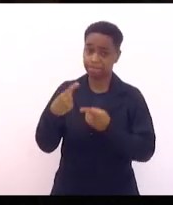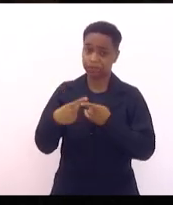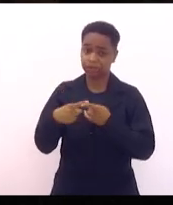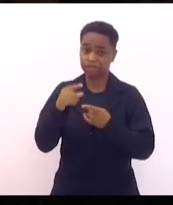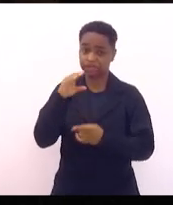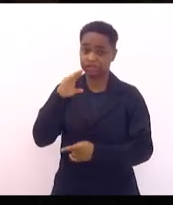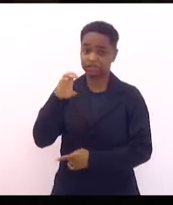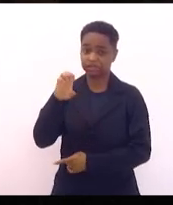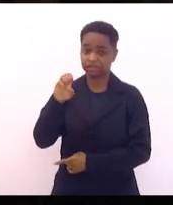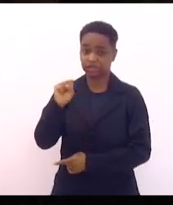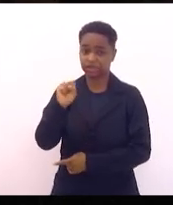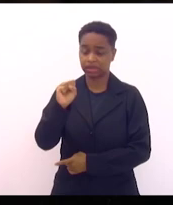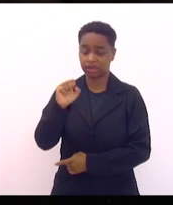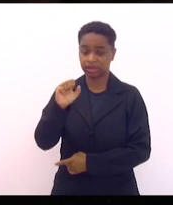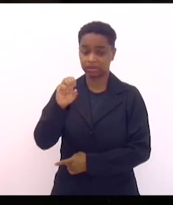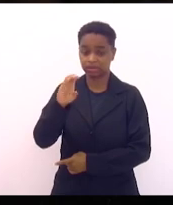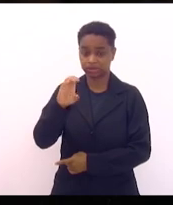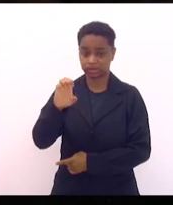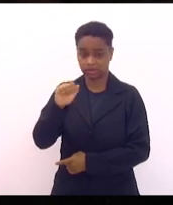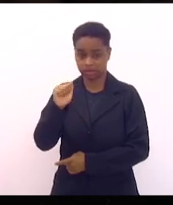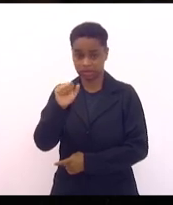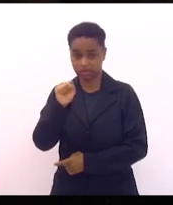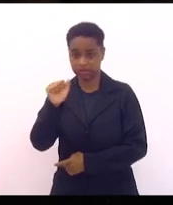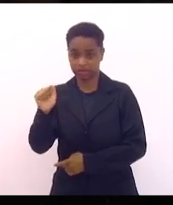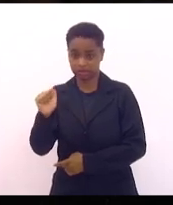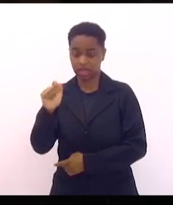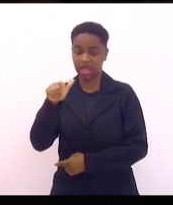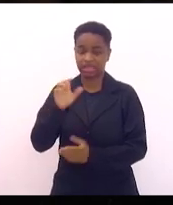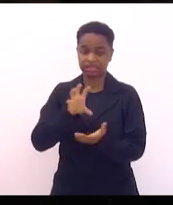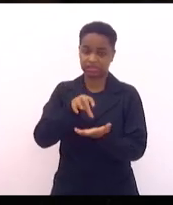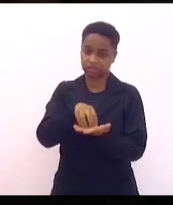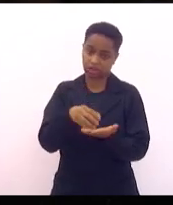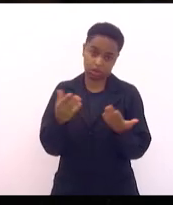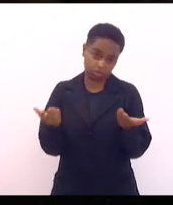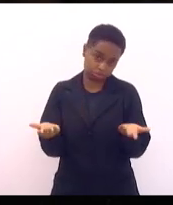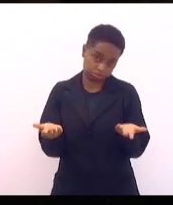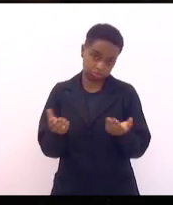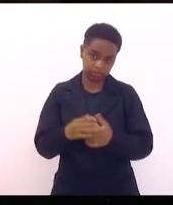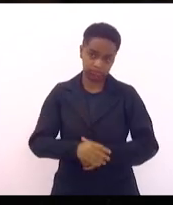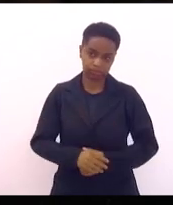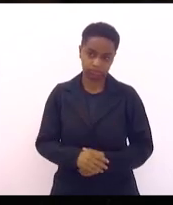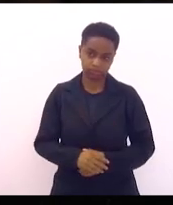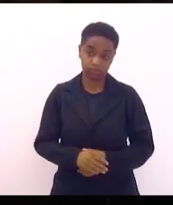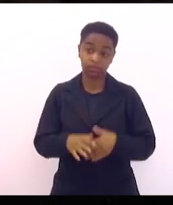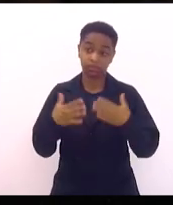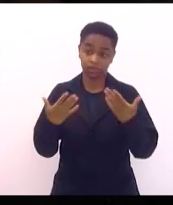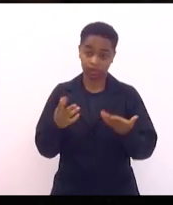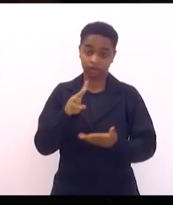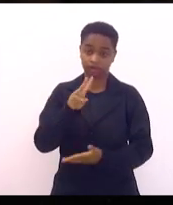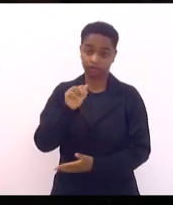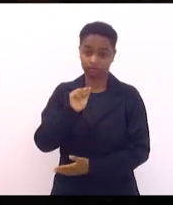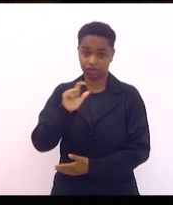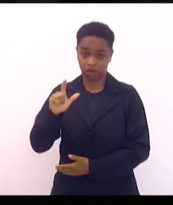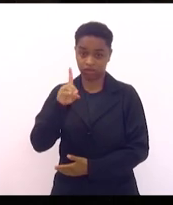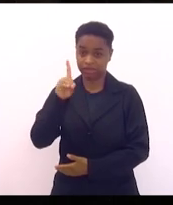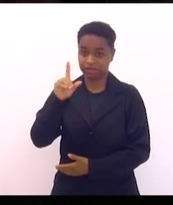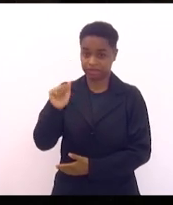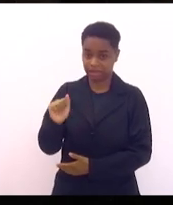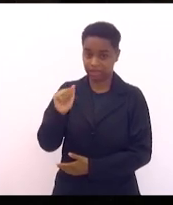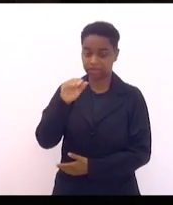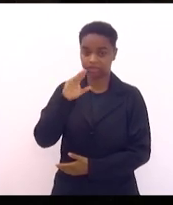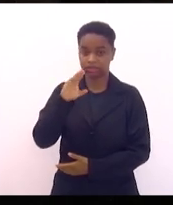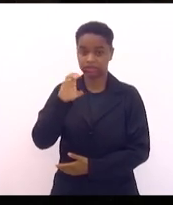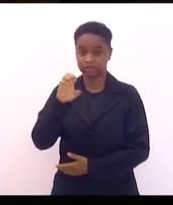se torna a central. Então, é Valda Seasa.